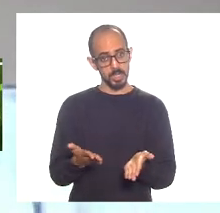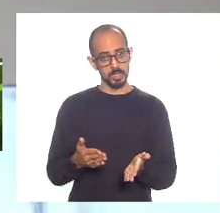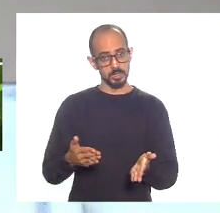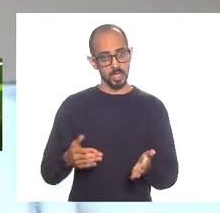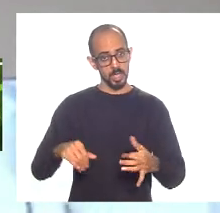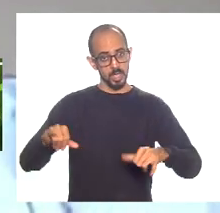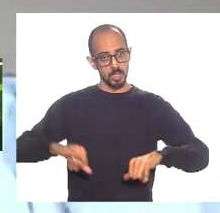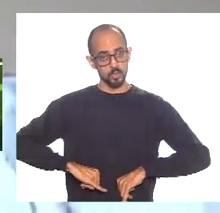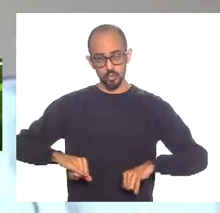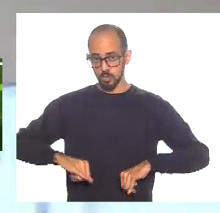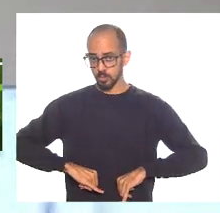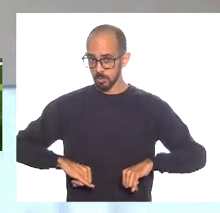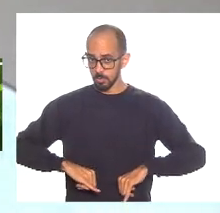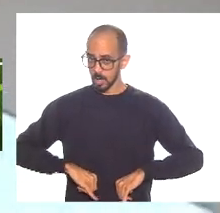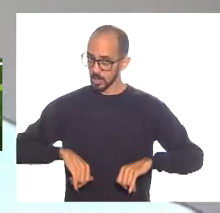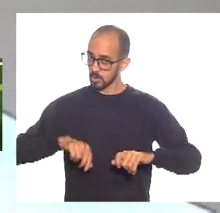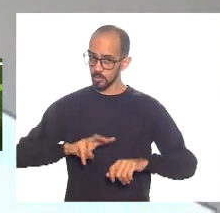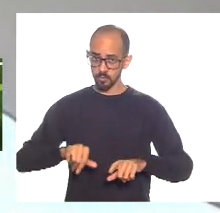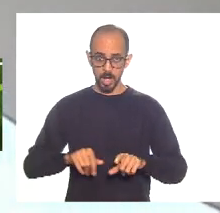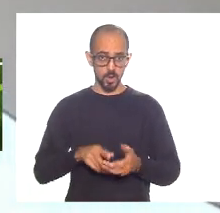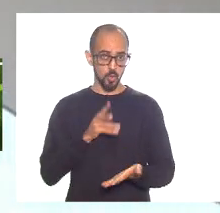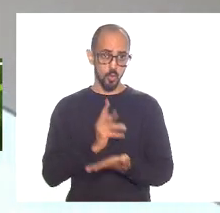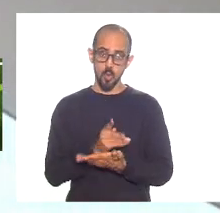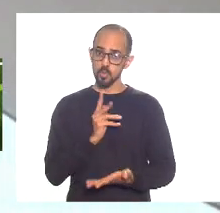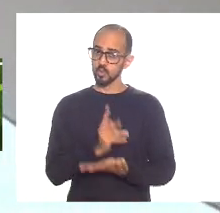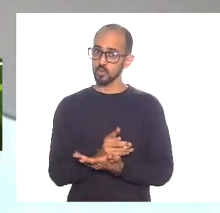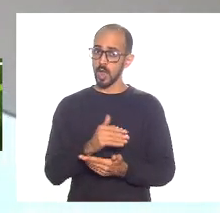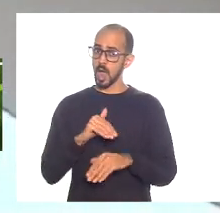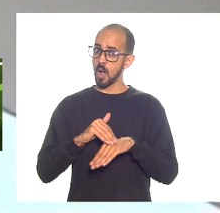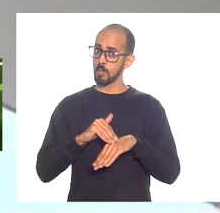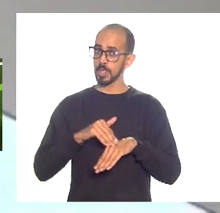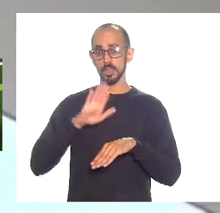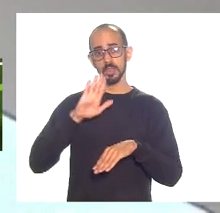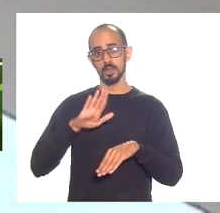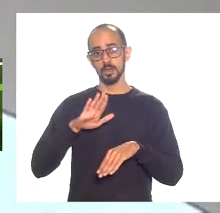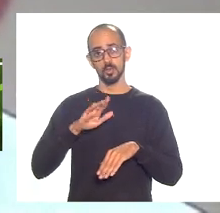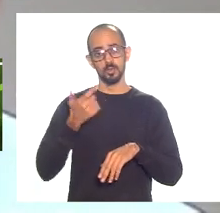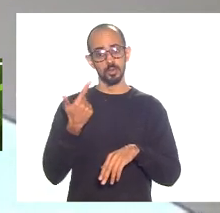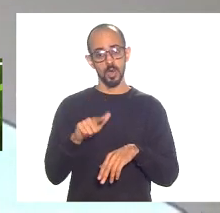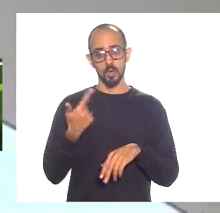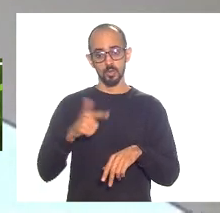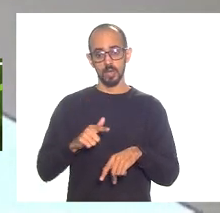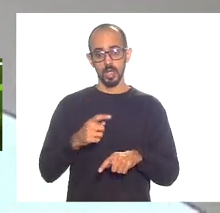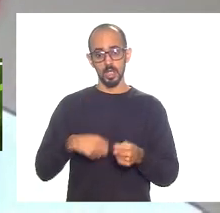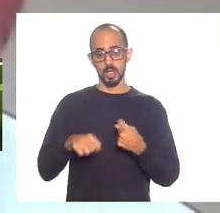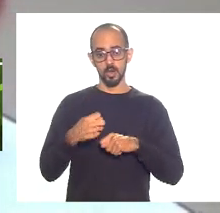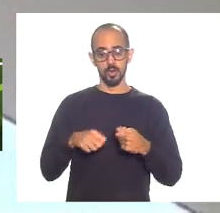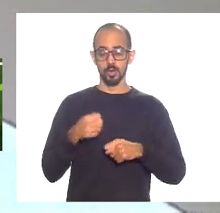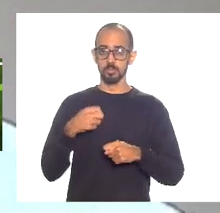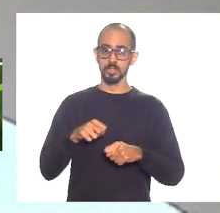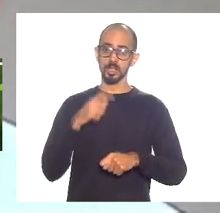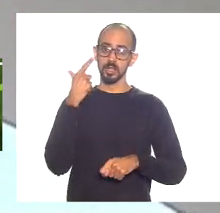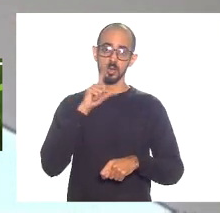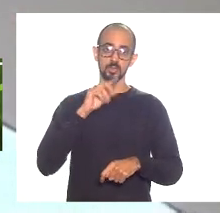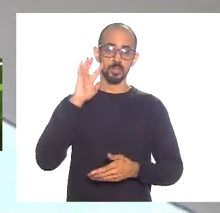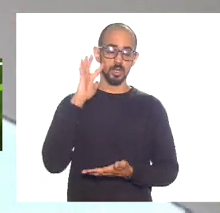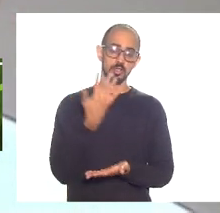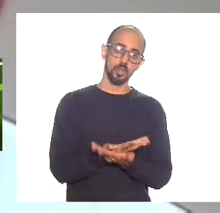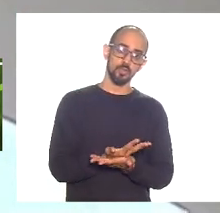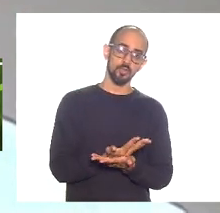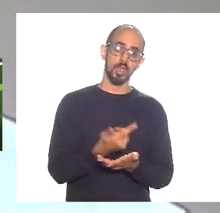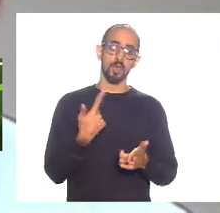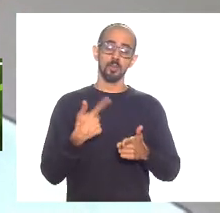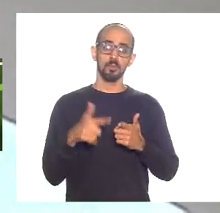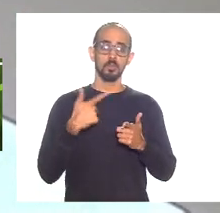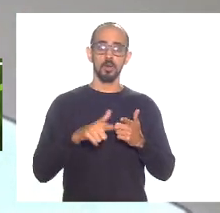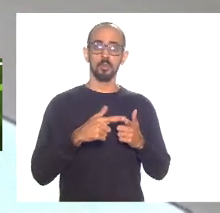progressão exponencial no Rio de Janeiro não há economista bambambam que resolva o processo